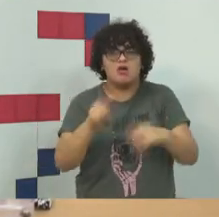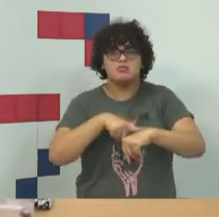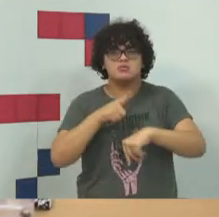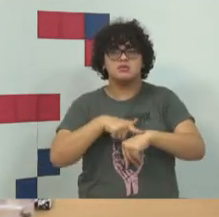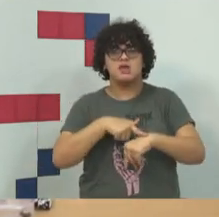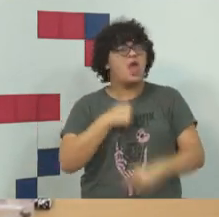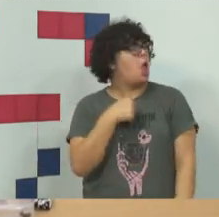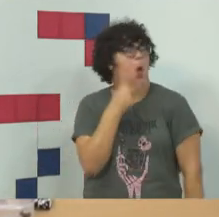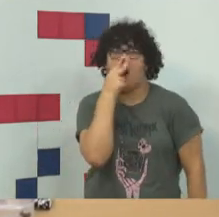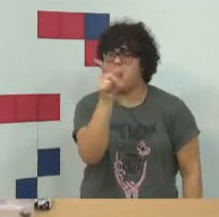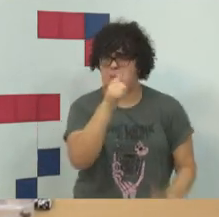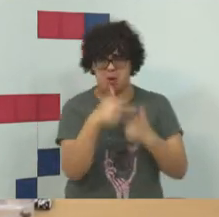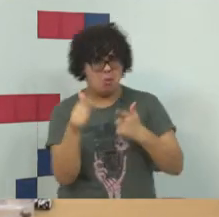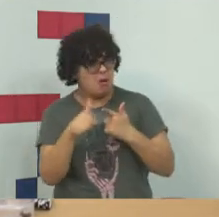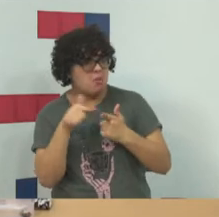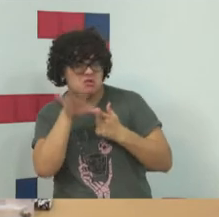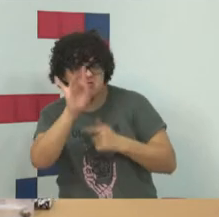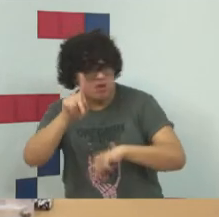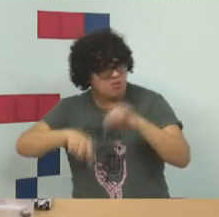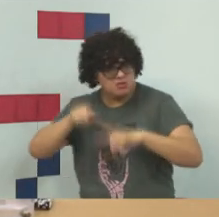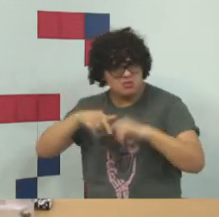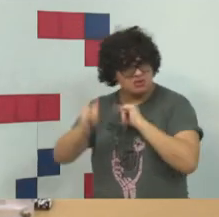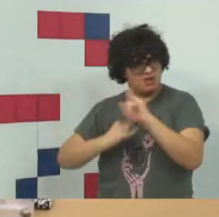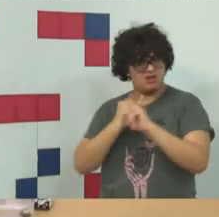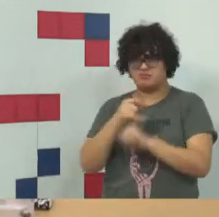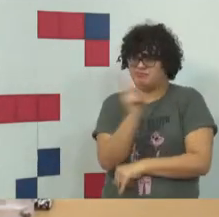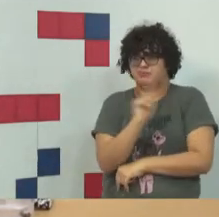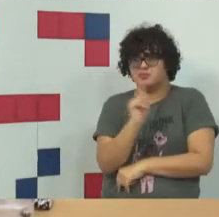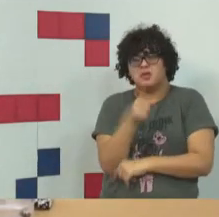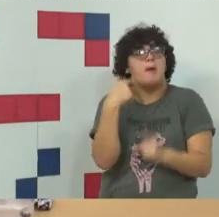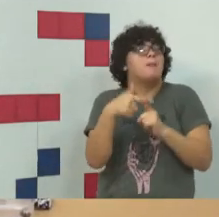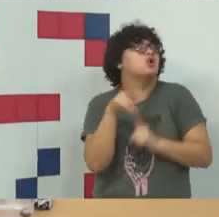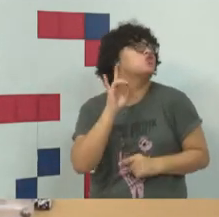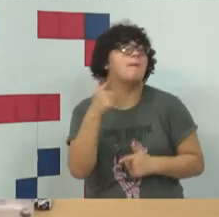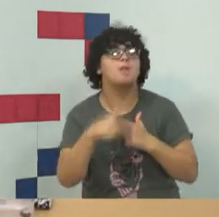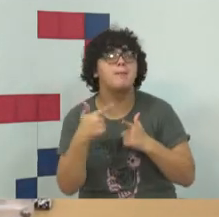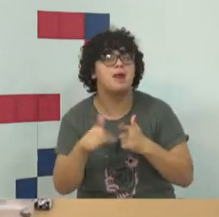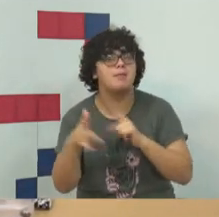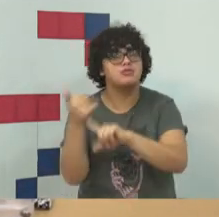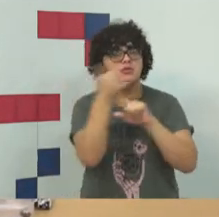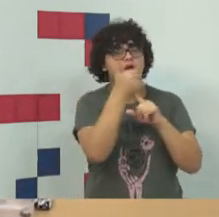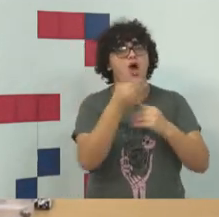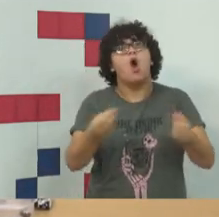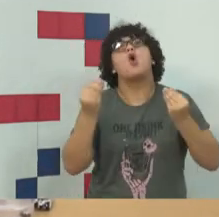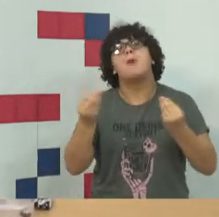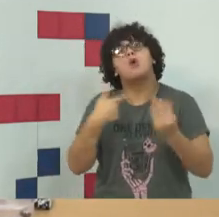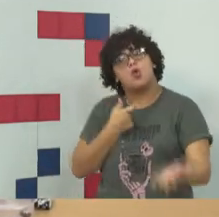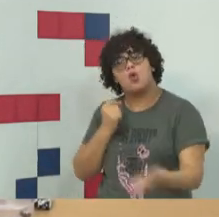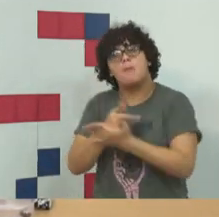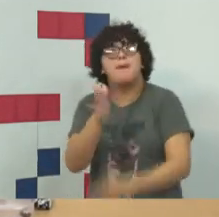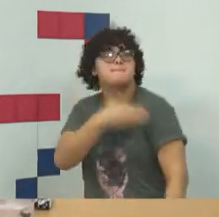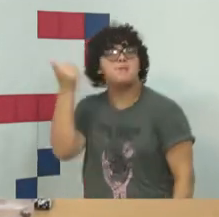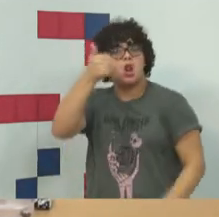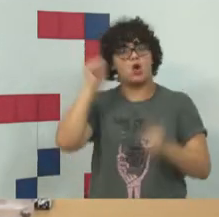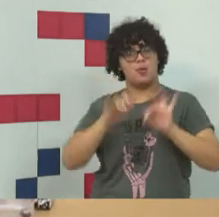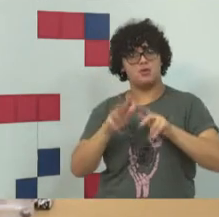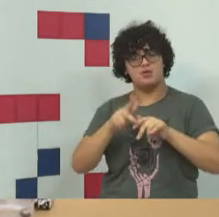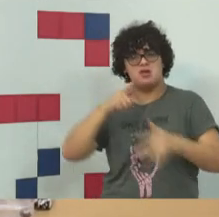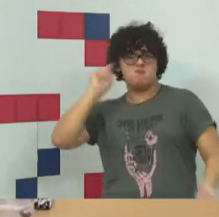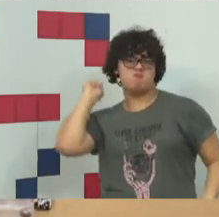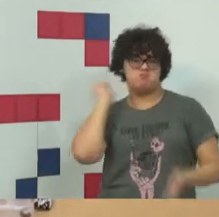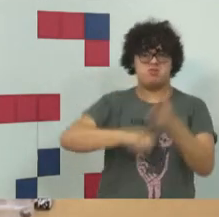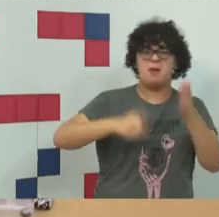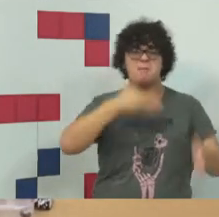Eu não acho que o problema seja só dispositivo e internet, porque se fosse um problema técnico, quem compra o melhor computador e contrata a melhor